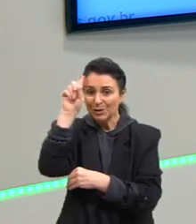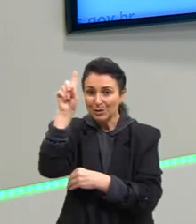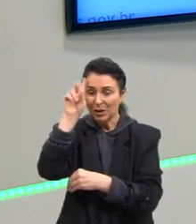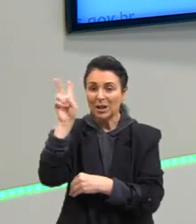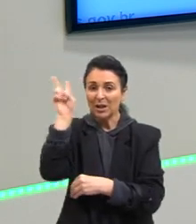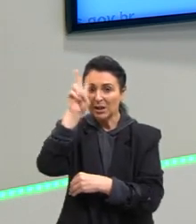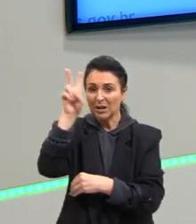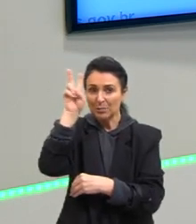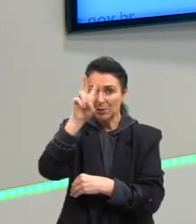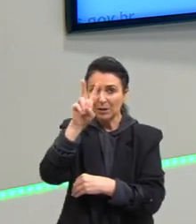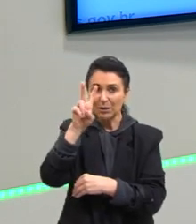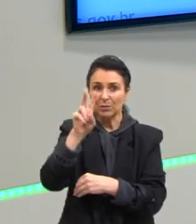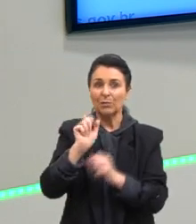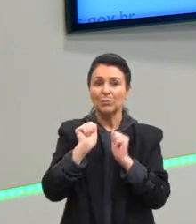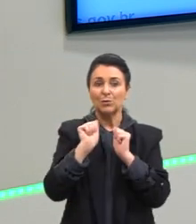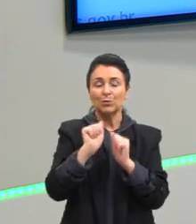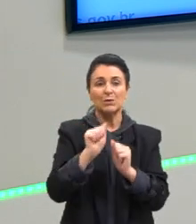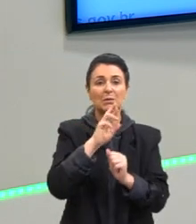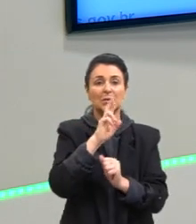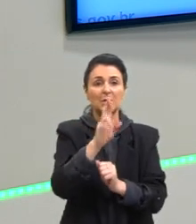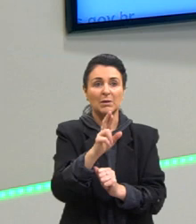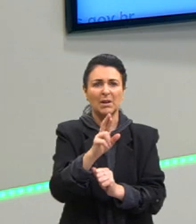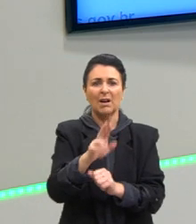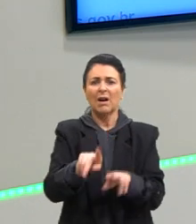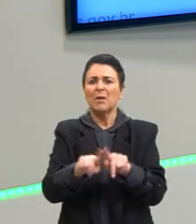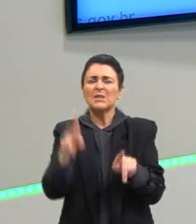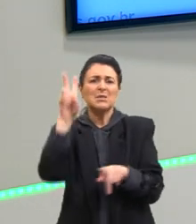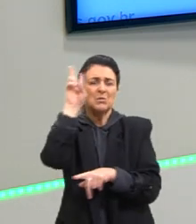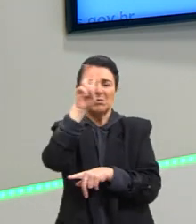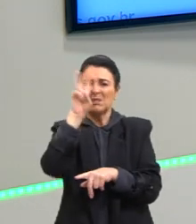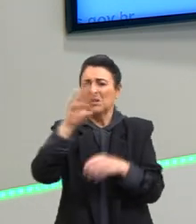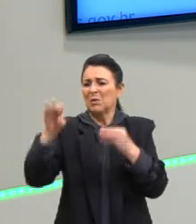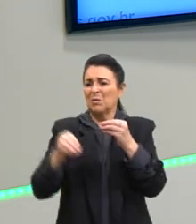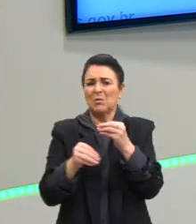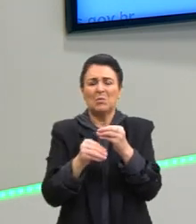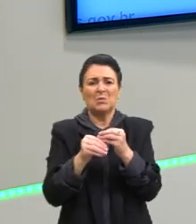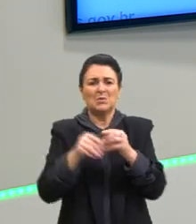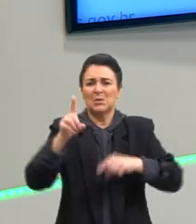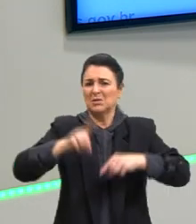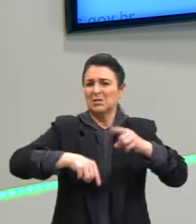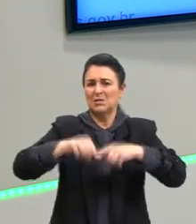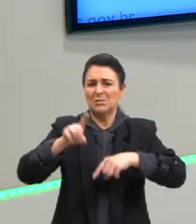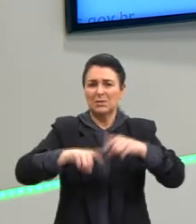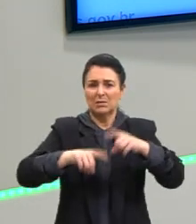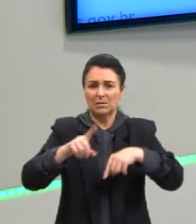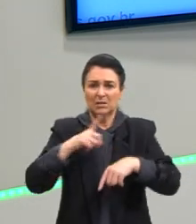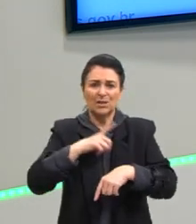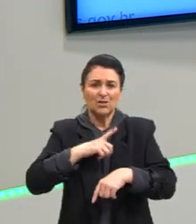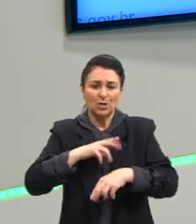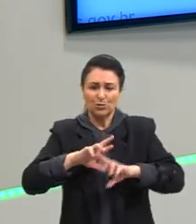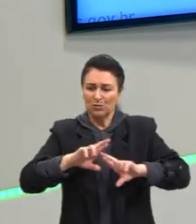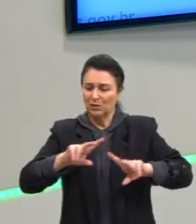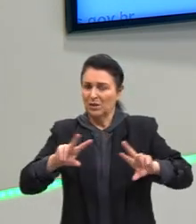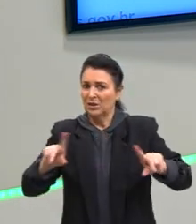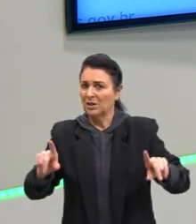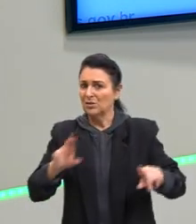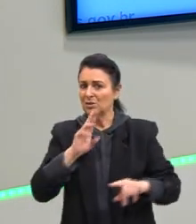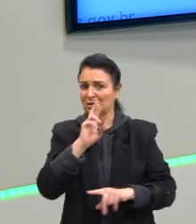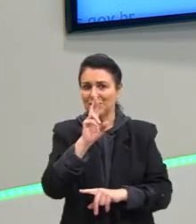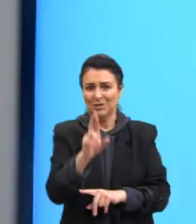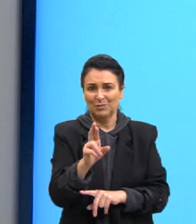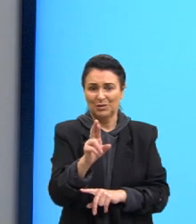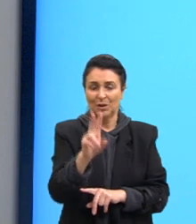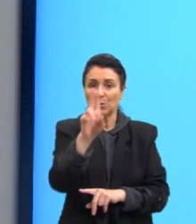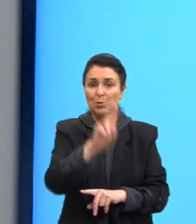lembrando disso, saberia responder. Ah, mas eu não lembro a composição desses materiais. Ok, tem outras formas de responder. A gente também pode responder através